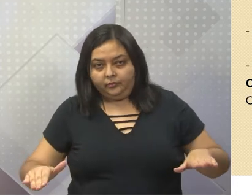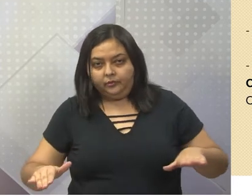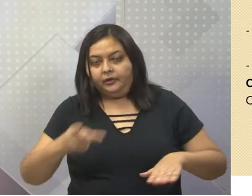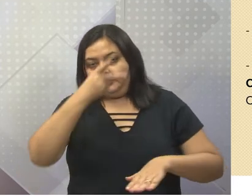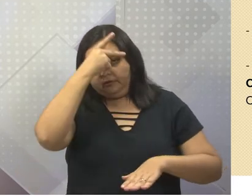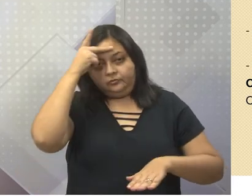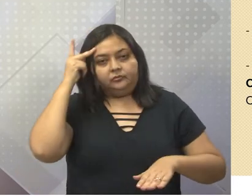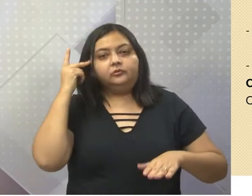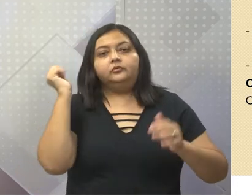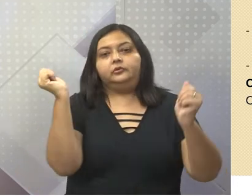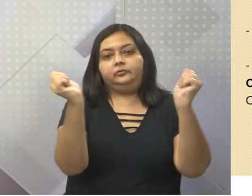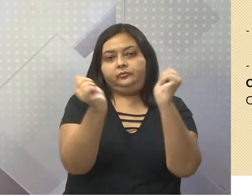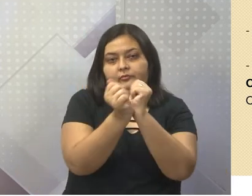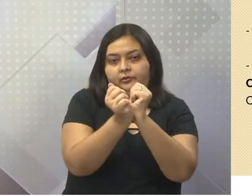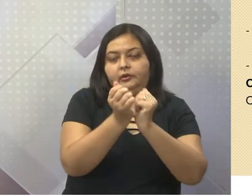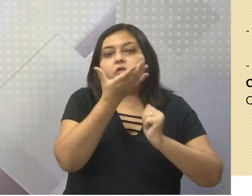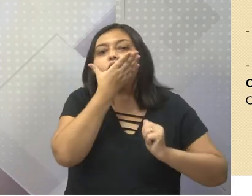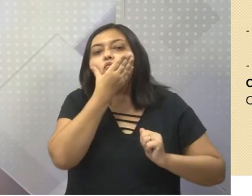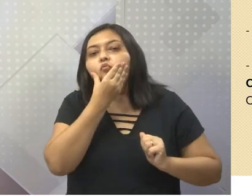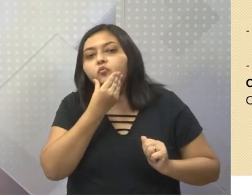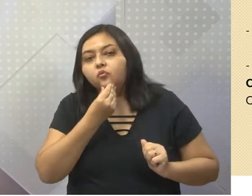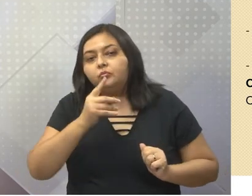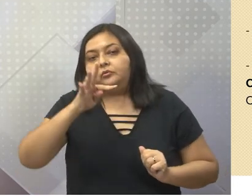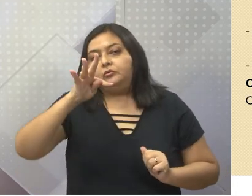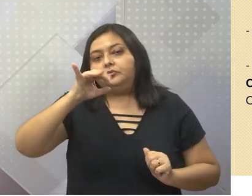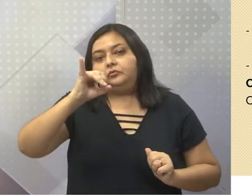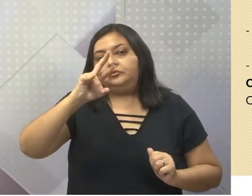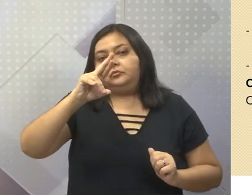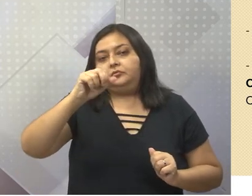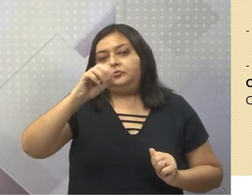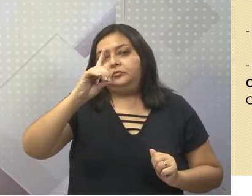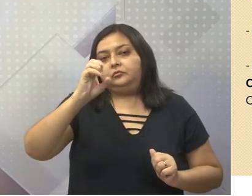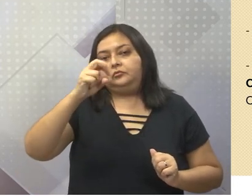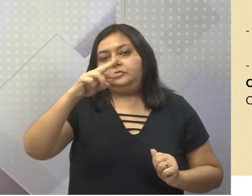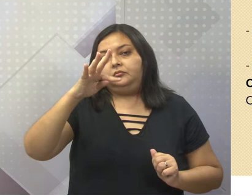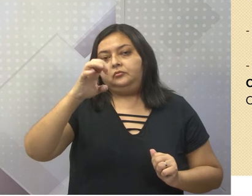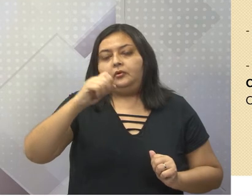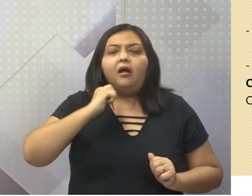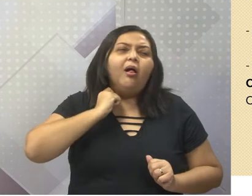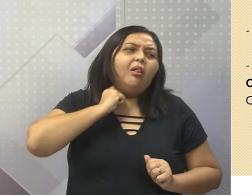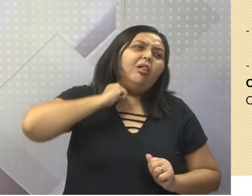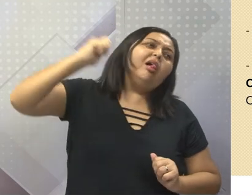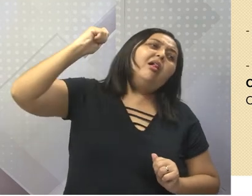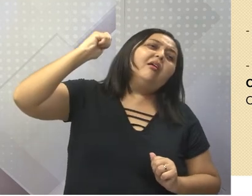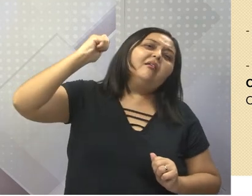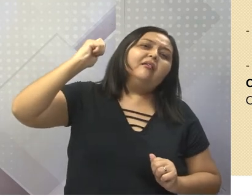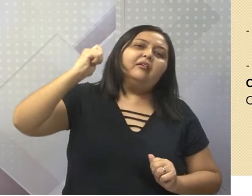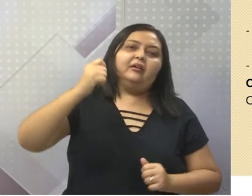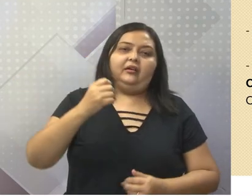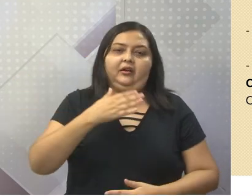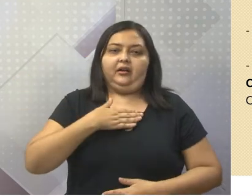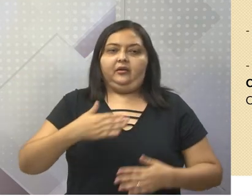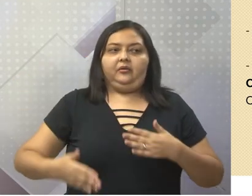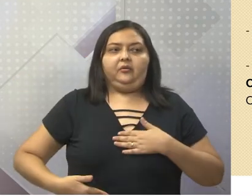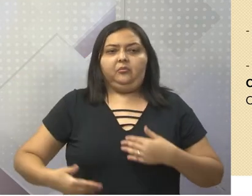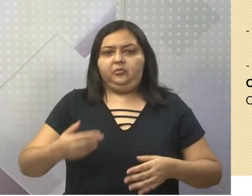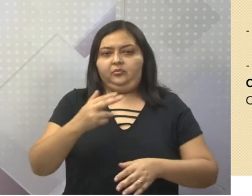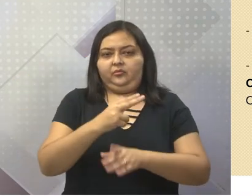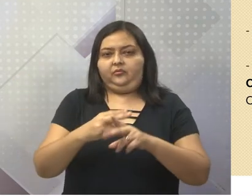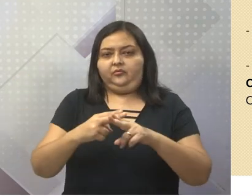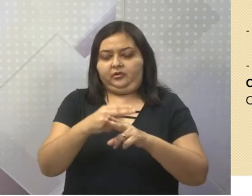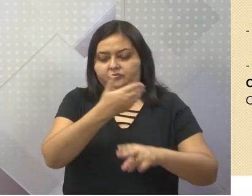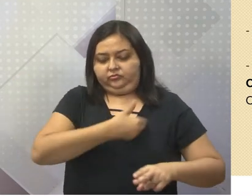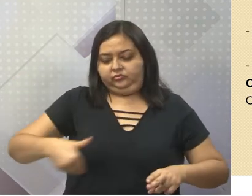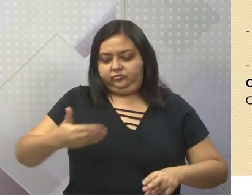condenados, enquanto tiradentes, que eu falei lá no começo, foi enforcado e teve seu corpo esquartejado. E os outros também foram